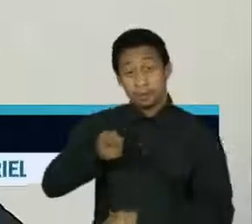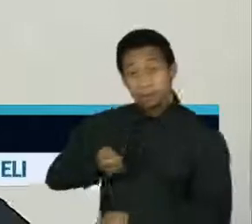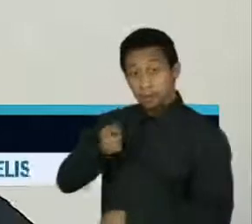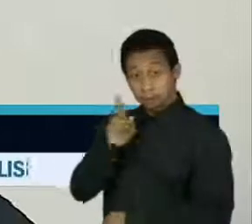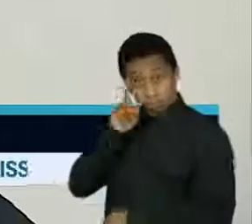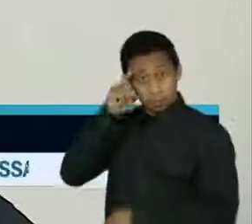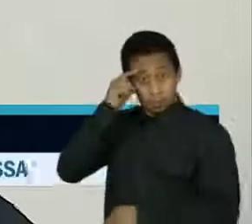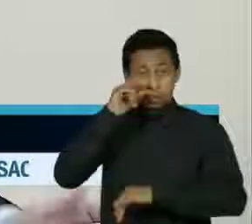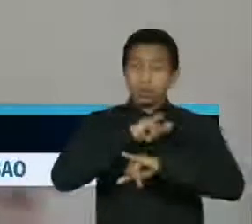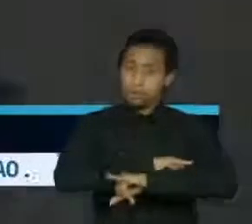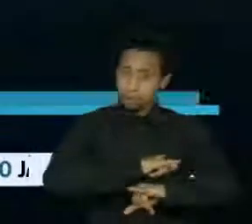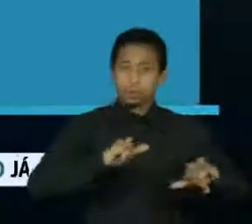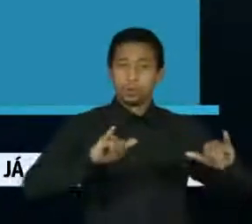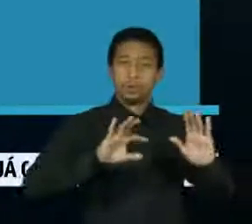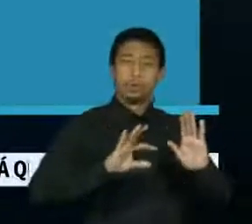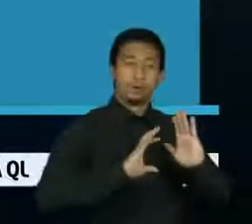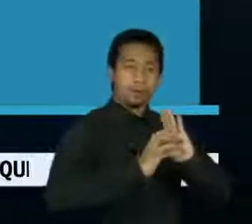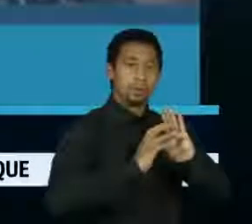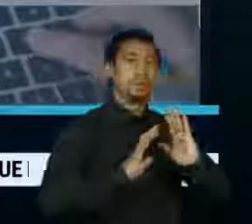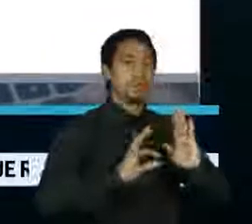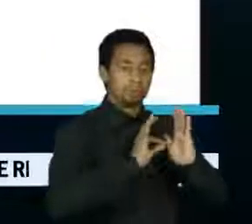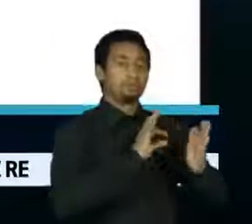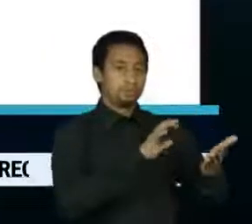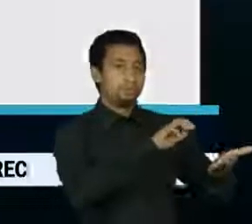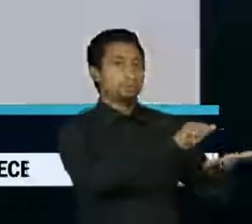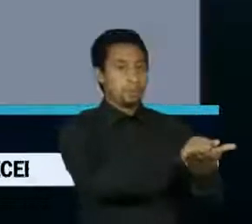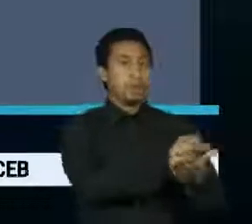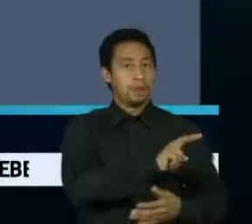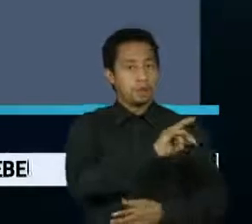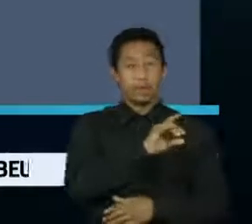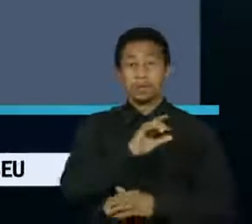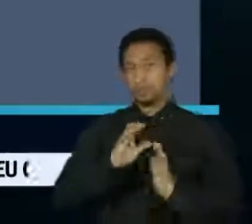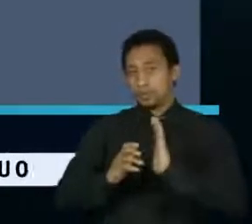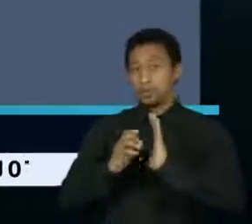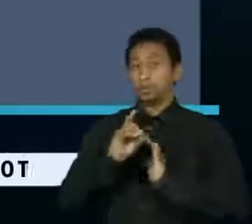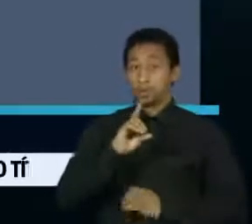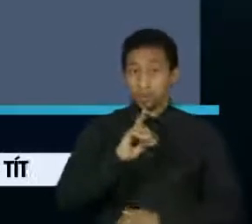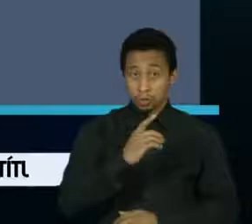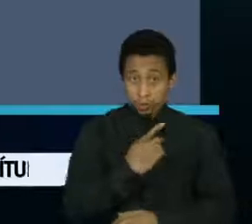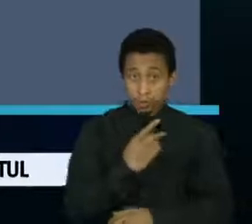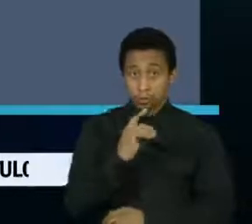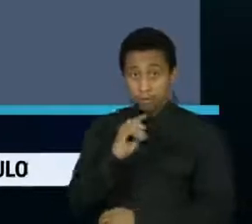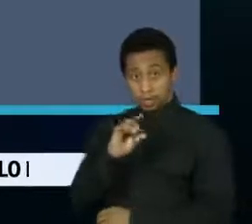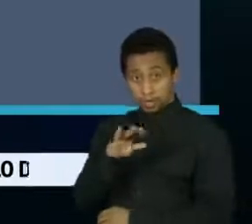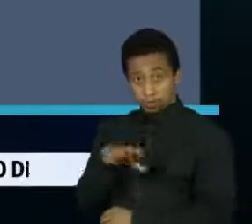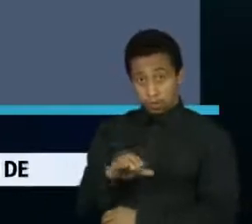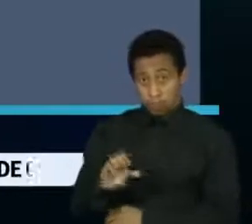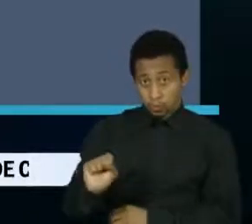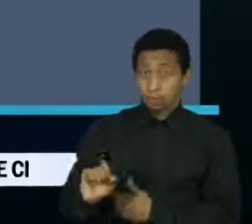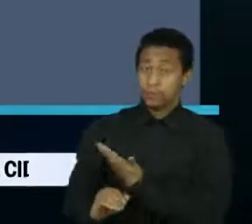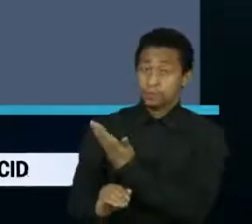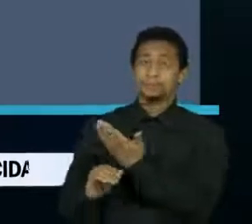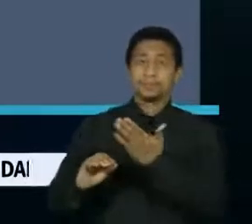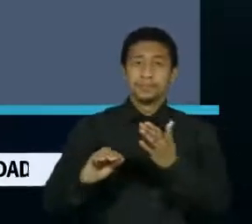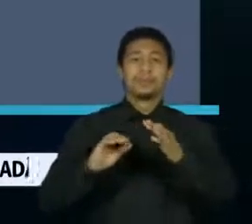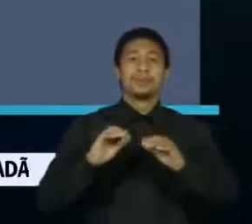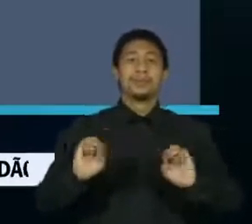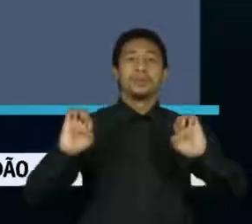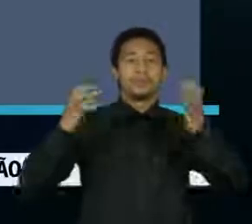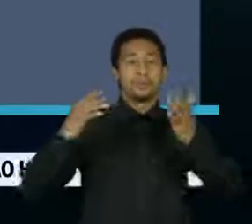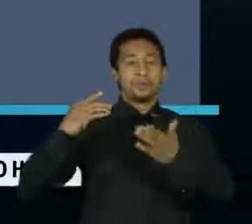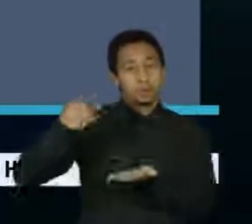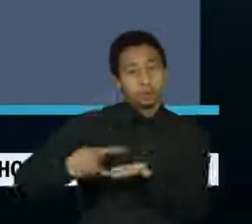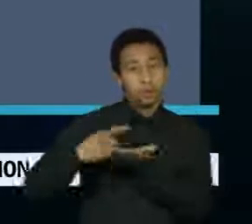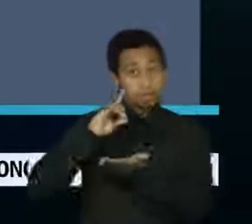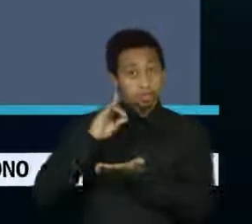confirmou a filiação ao Podemos. O ex-juiz e ex-ministro repetiu a mensagem usada pelo partido para o evento marcado para o próximo dia 10.